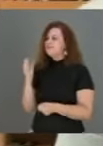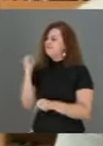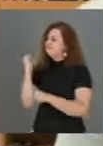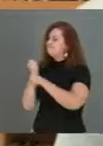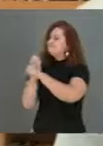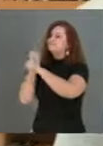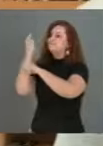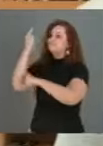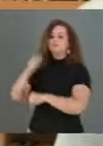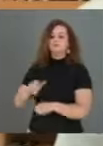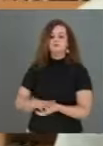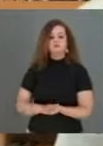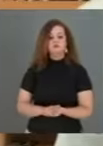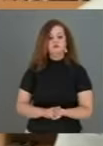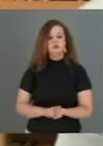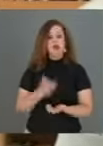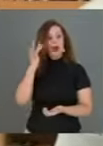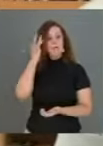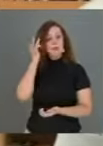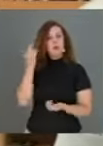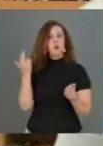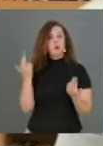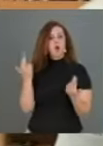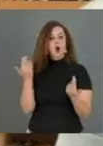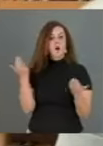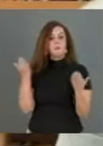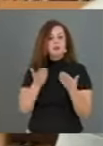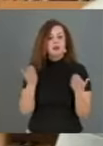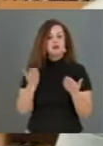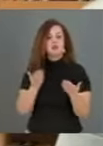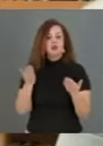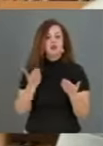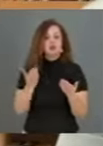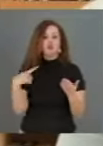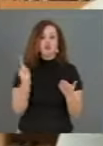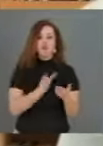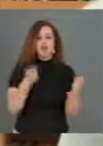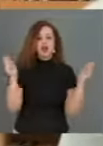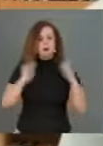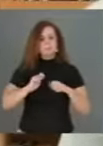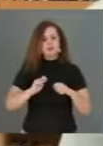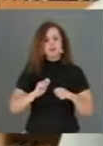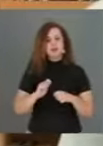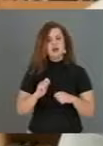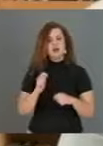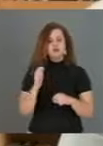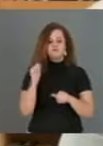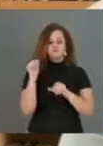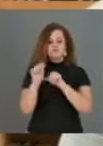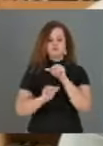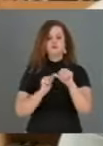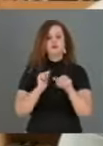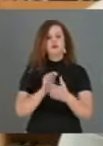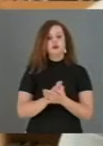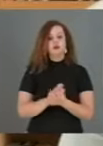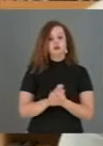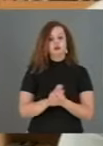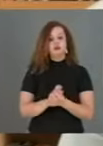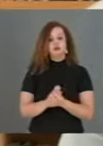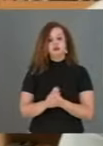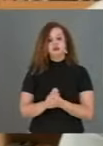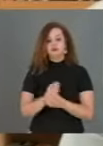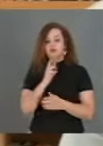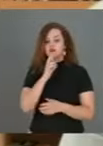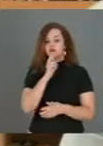O amanhã é tão somente o presente da nossa capacidade de reconstruir. As respostas